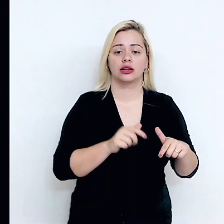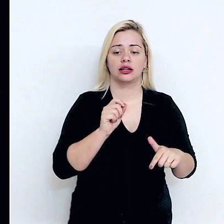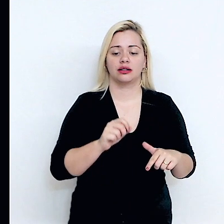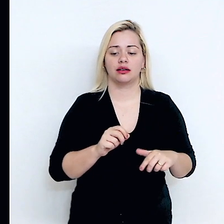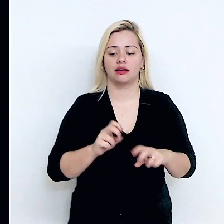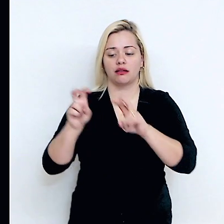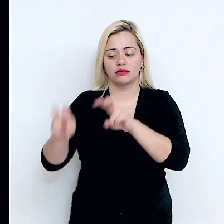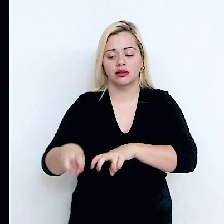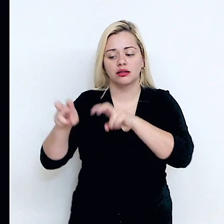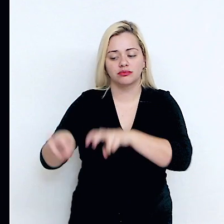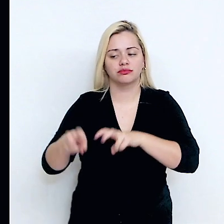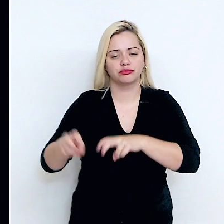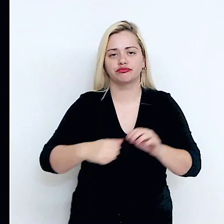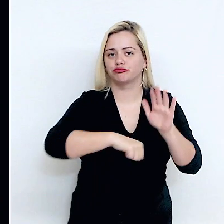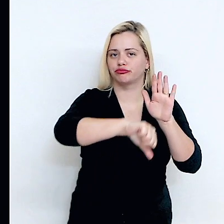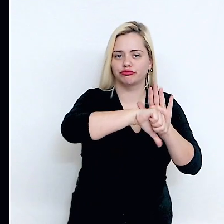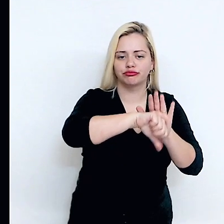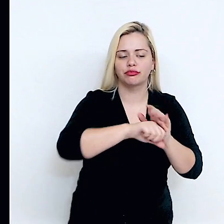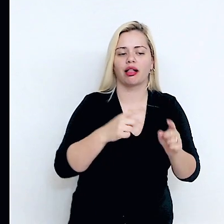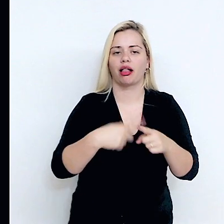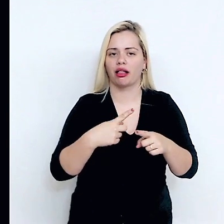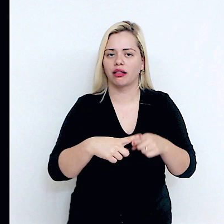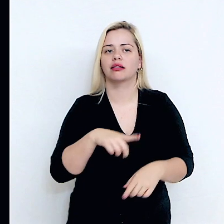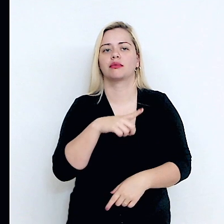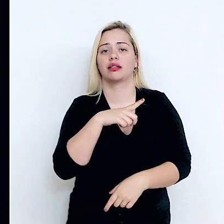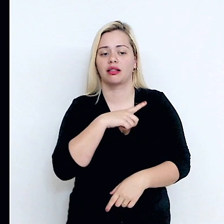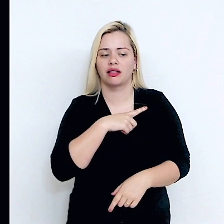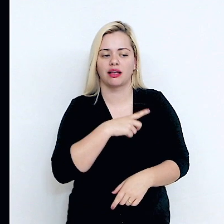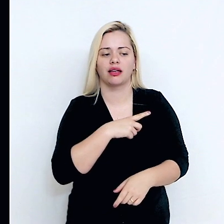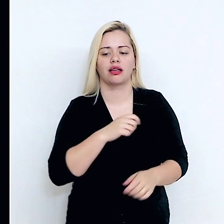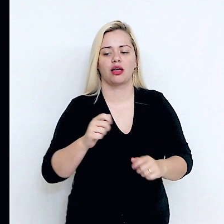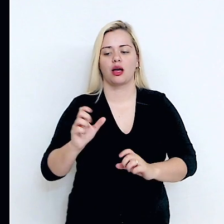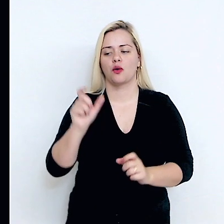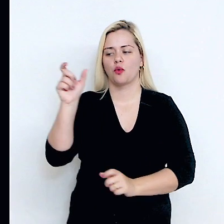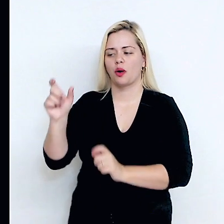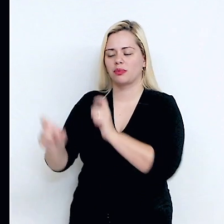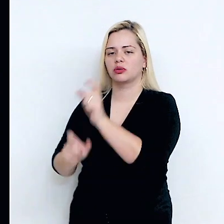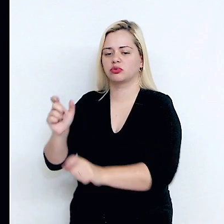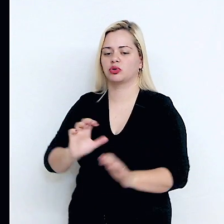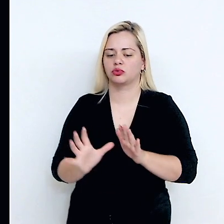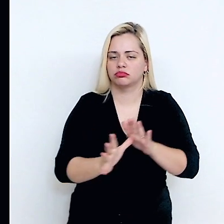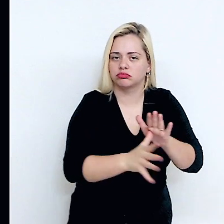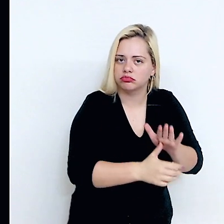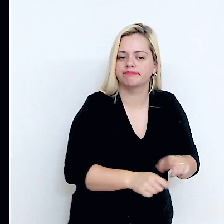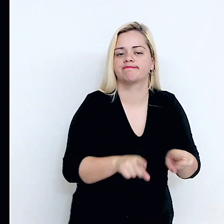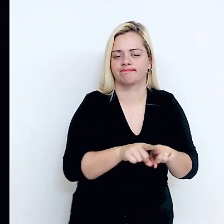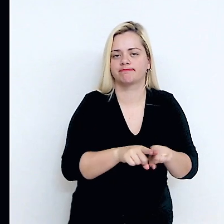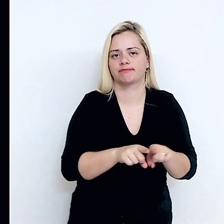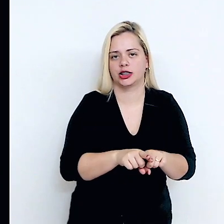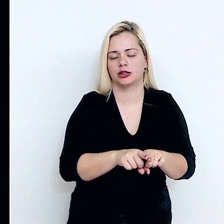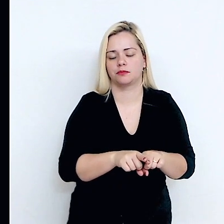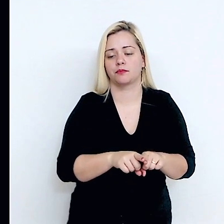garimpos ilegais, também tem exploração de pessoas, tráfico de pessoas, não é? Não só